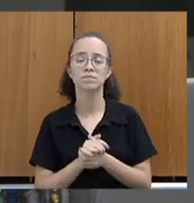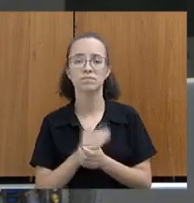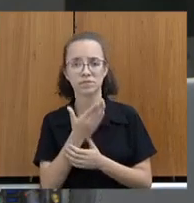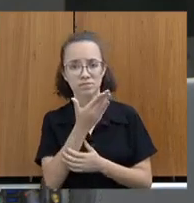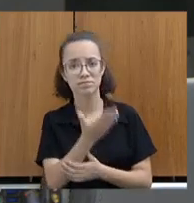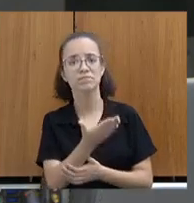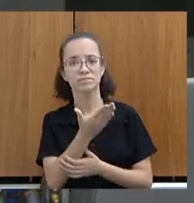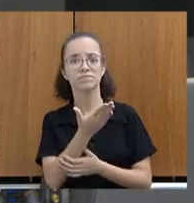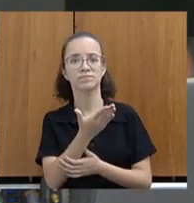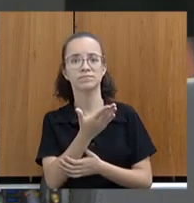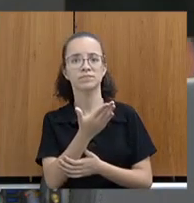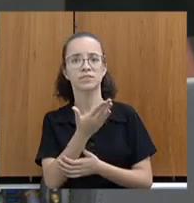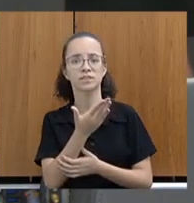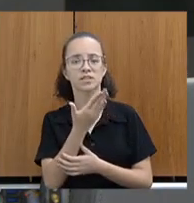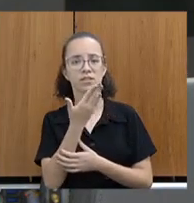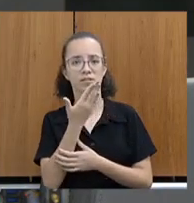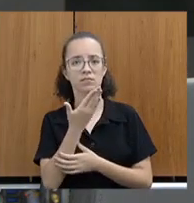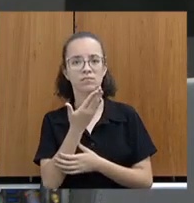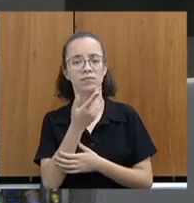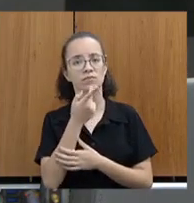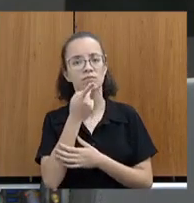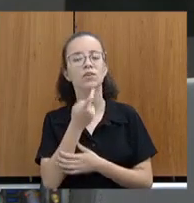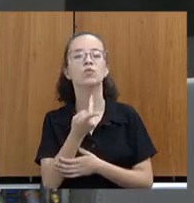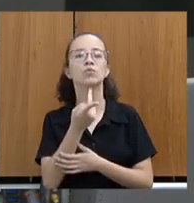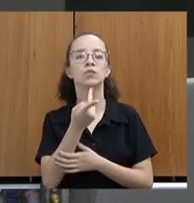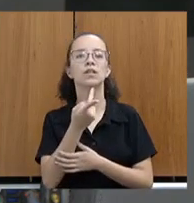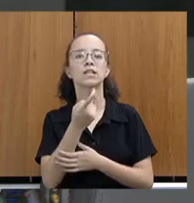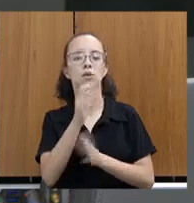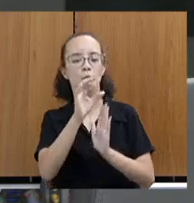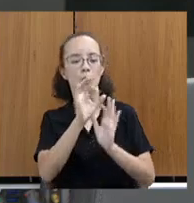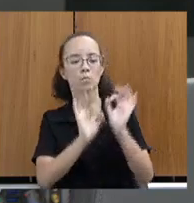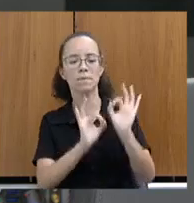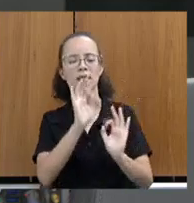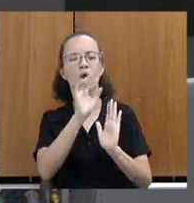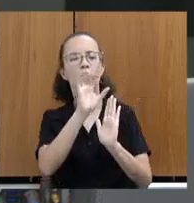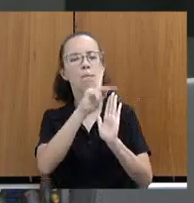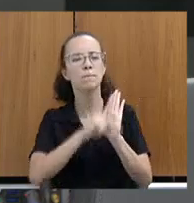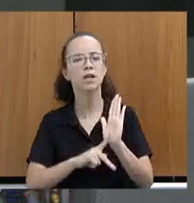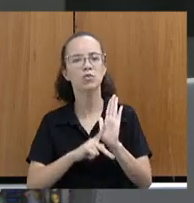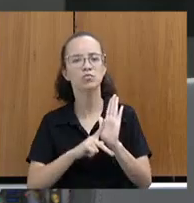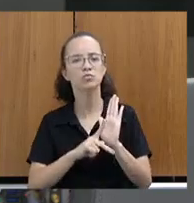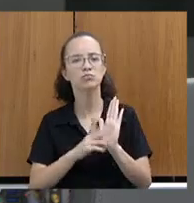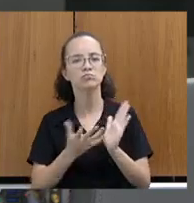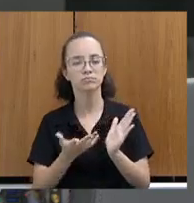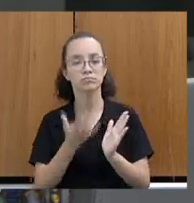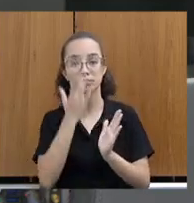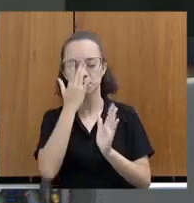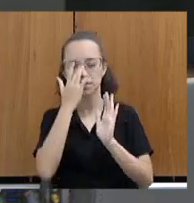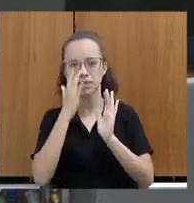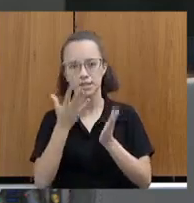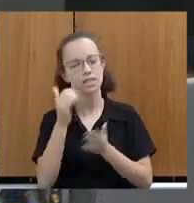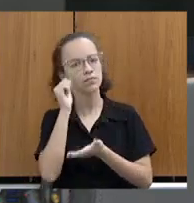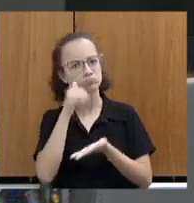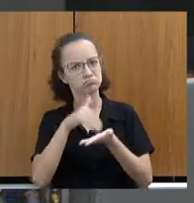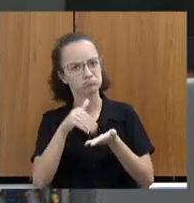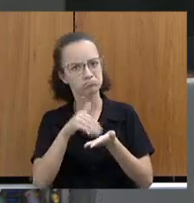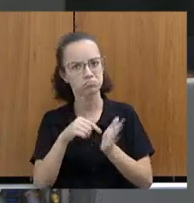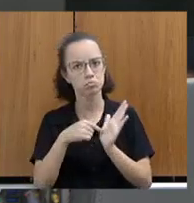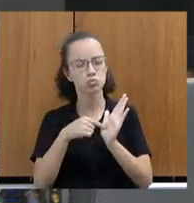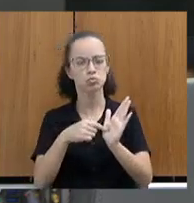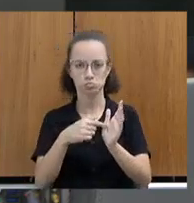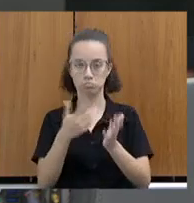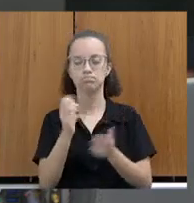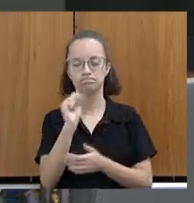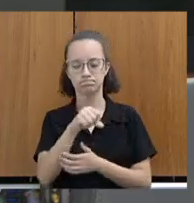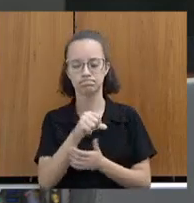apresentar até o final deste ano um plano estadual para essa área. E, realmente, a secretária fez a apresentação de um plano.